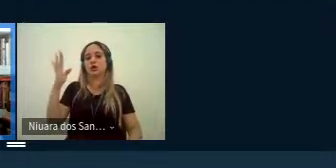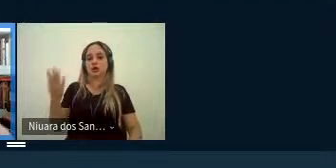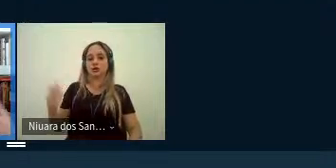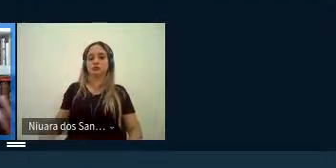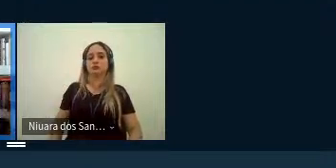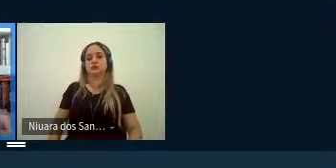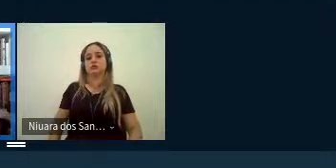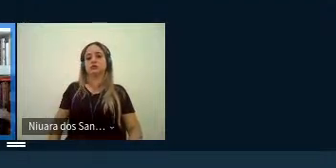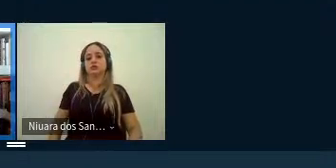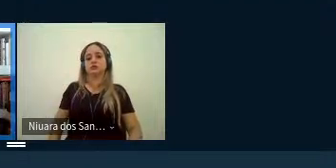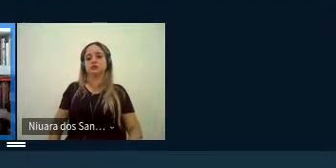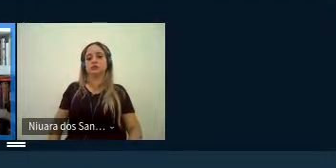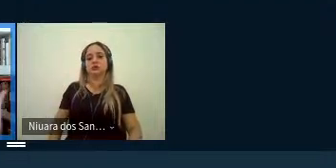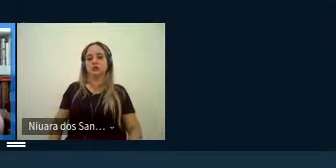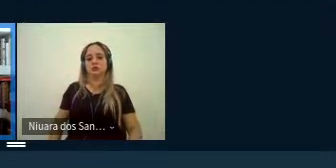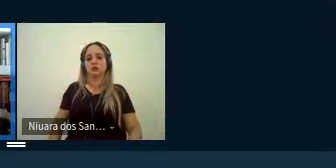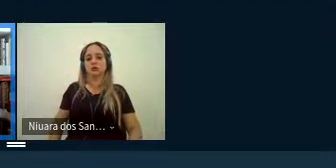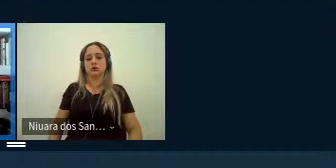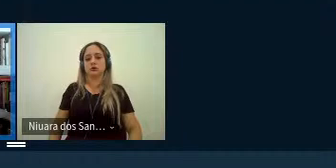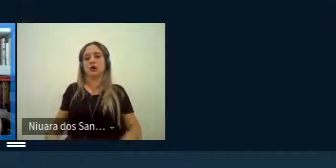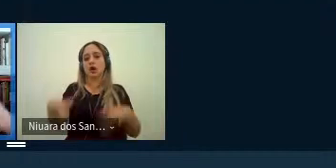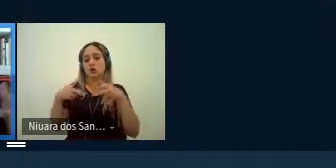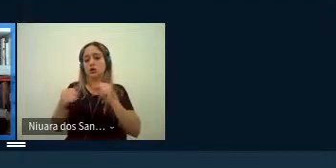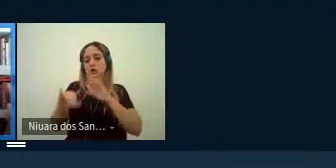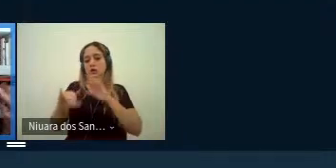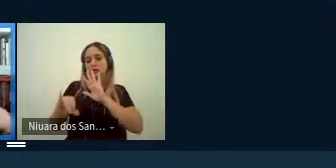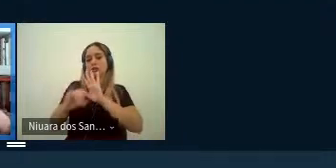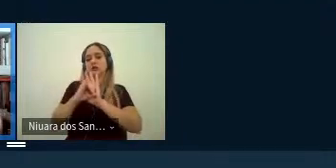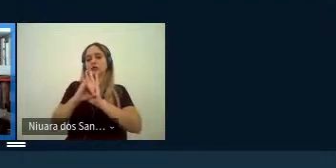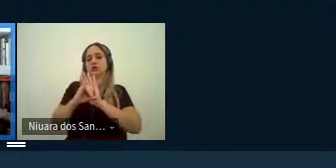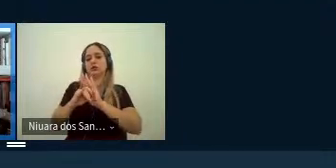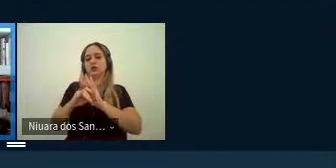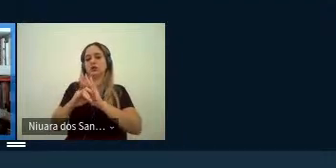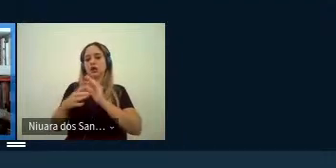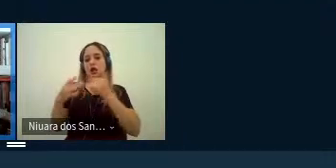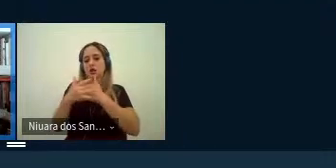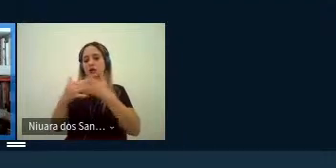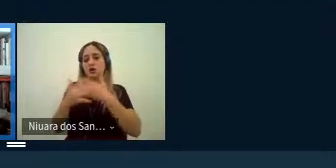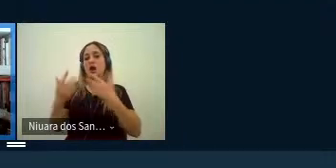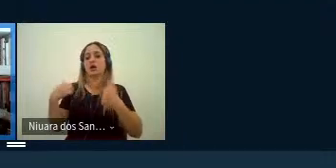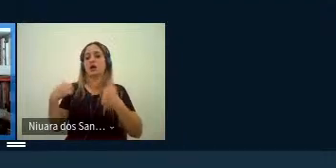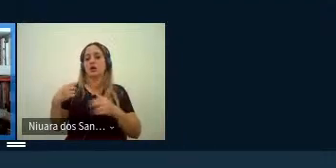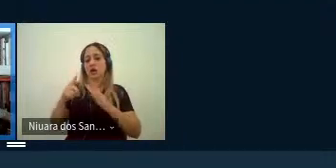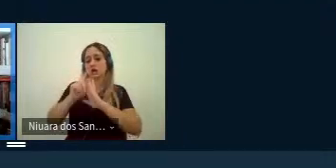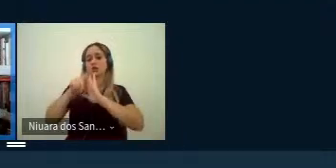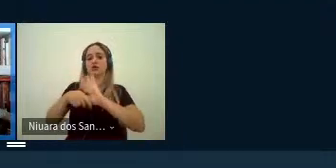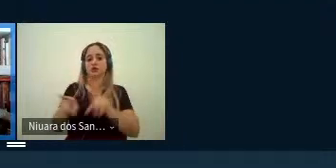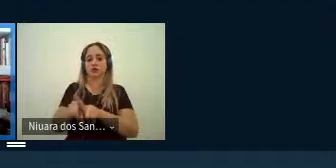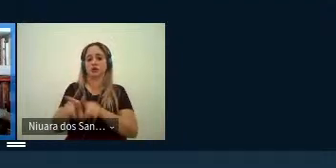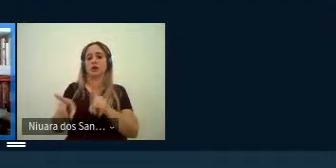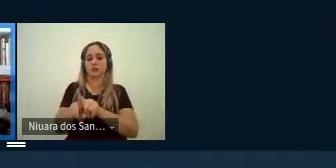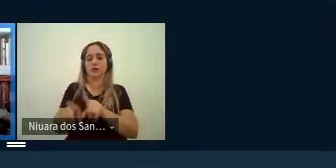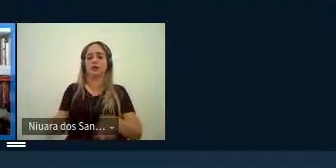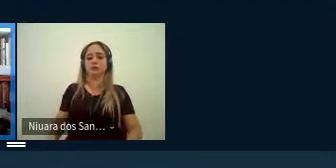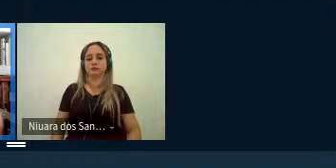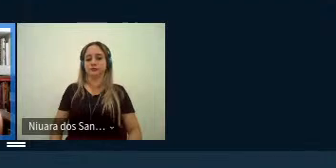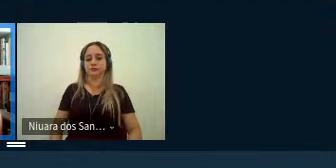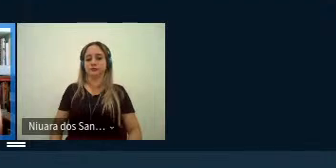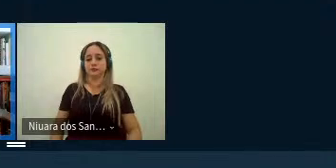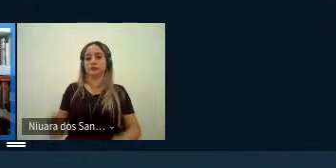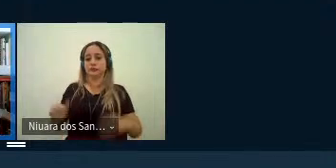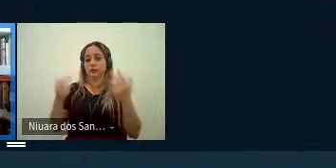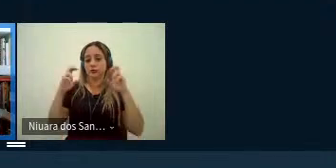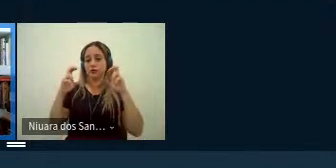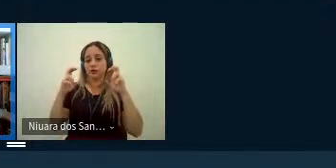instabilidade a indeterminação de todas as identidades sexuais e generificadas né por exemplo uma vez que essa e